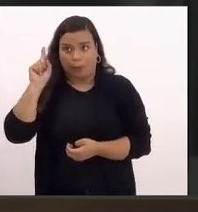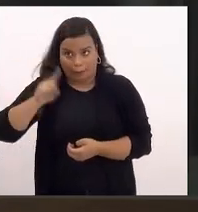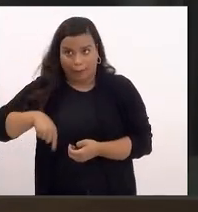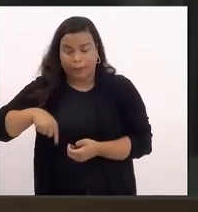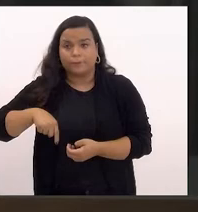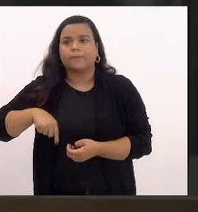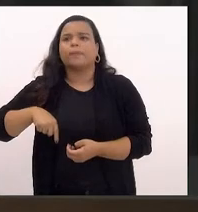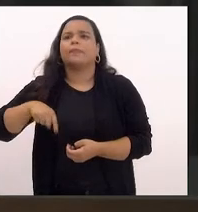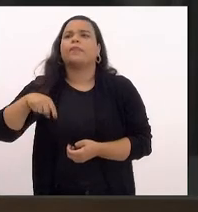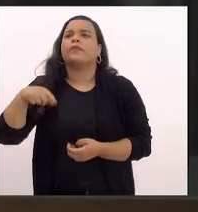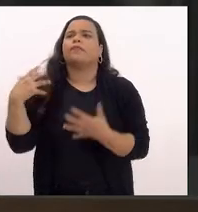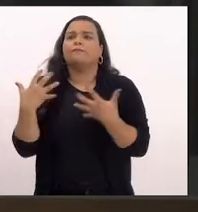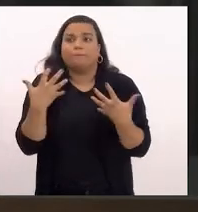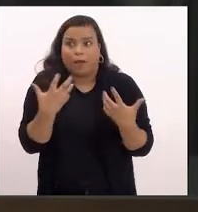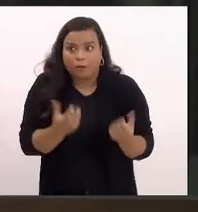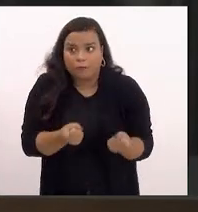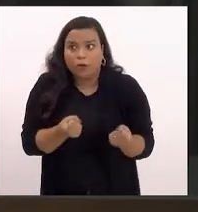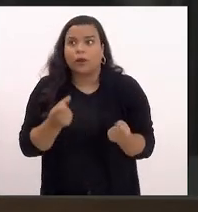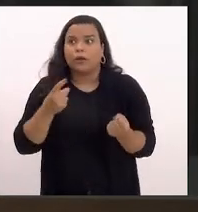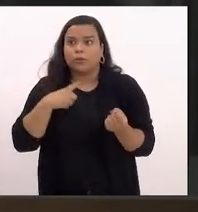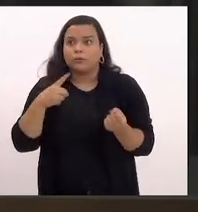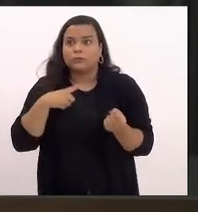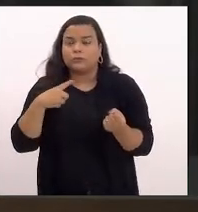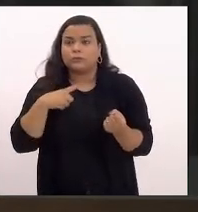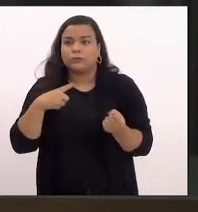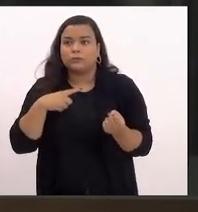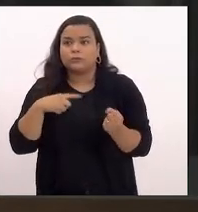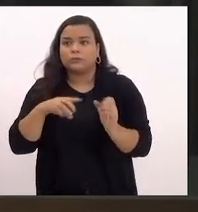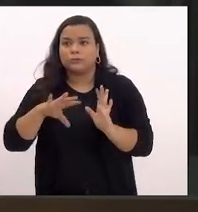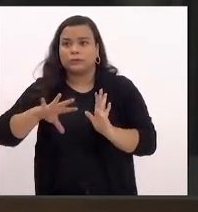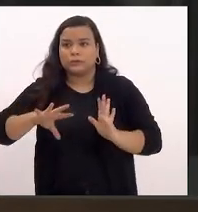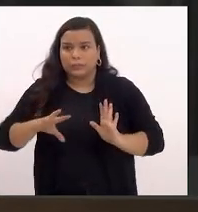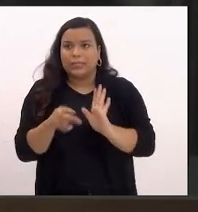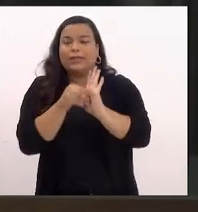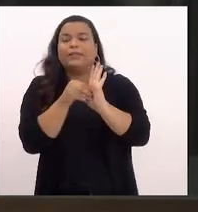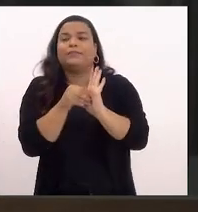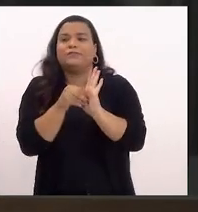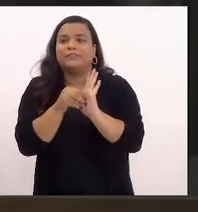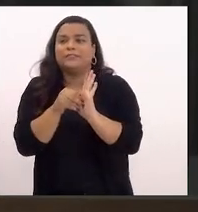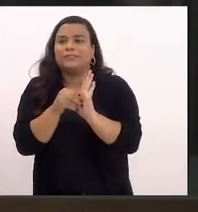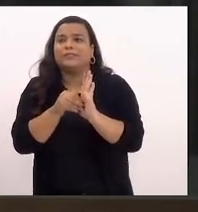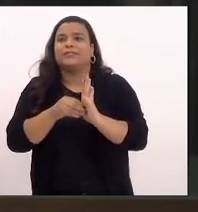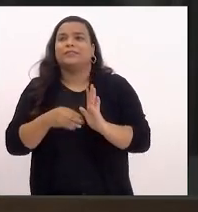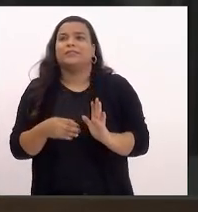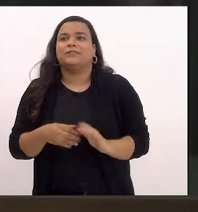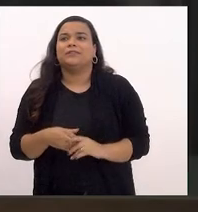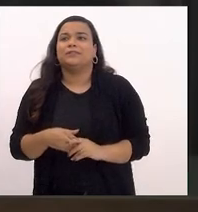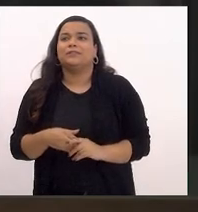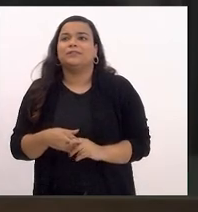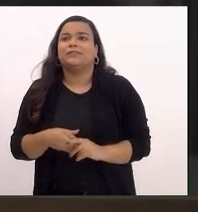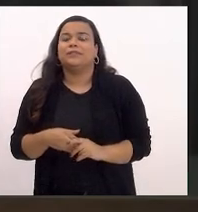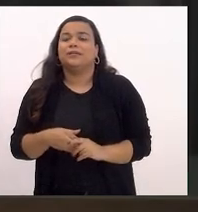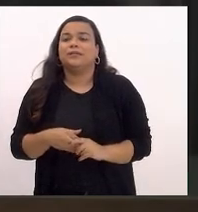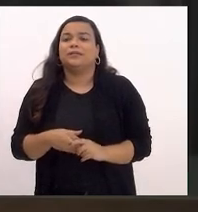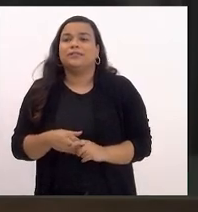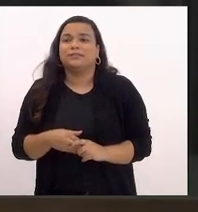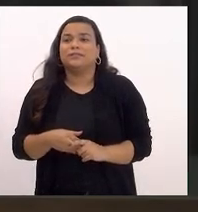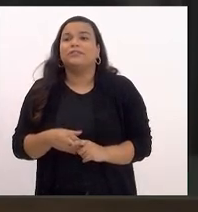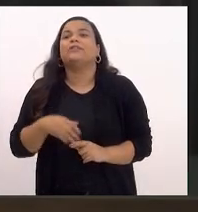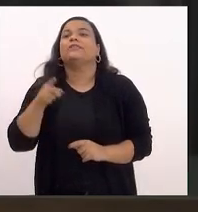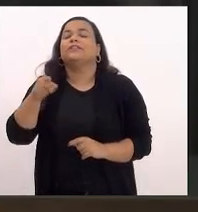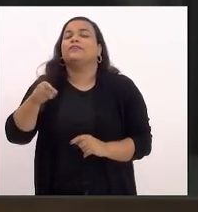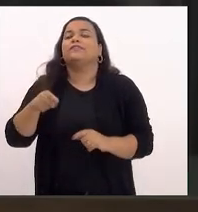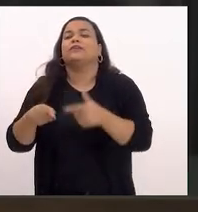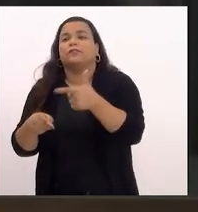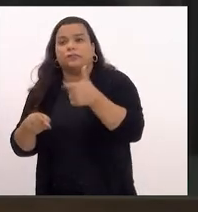favorável com subemenda às emendas 1, 19, 24